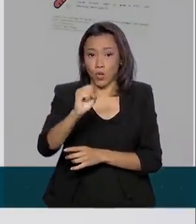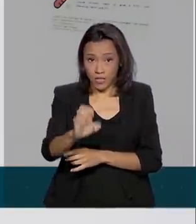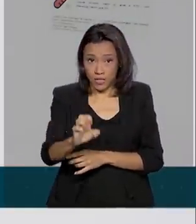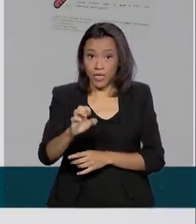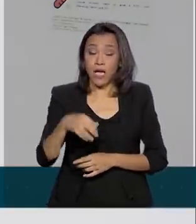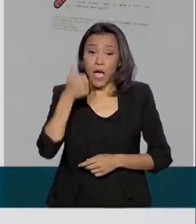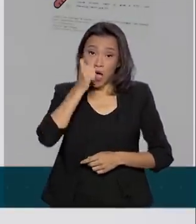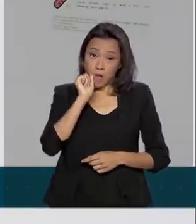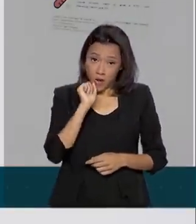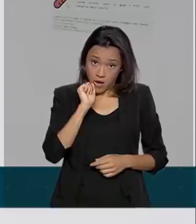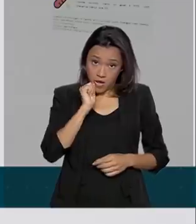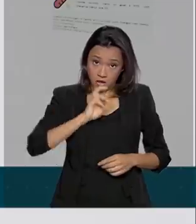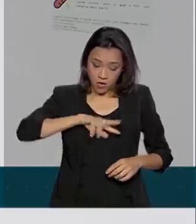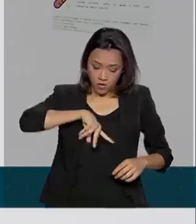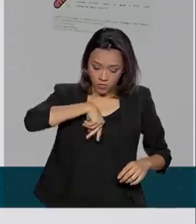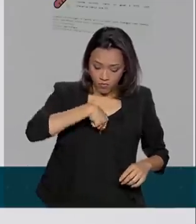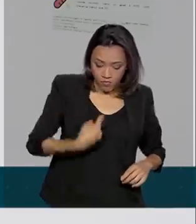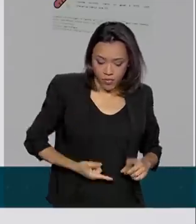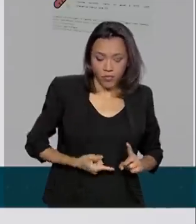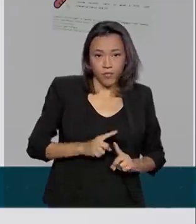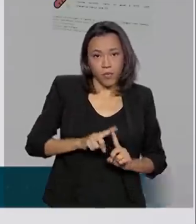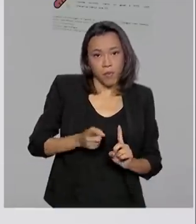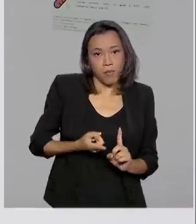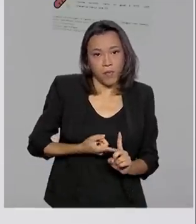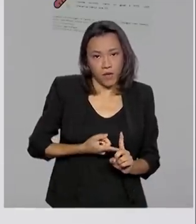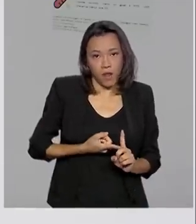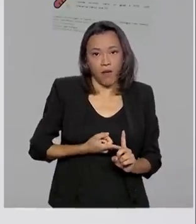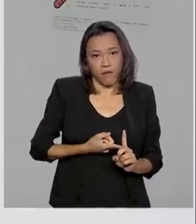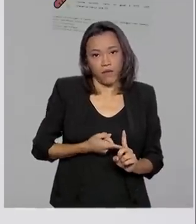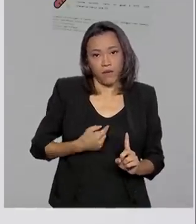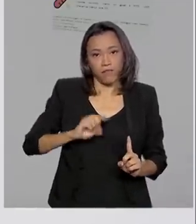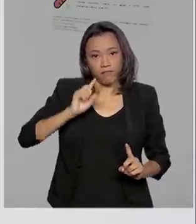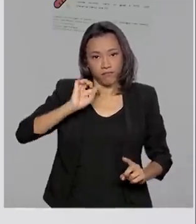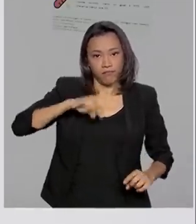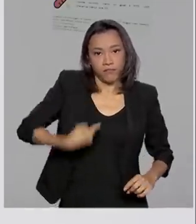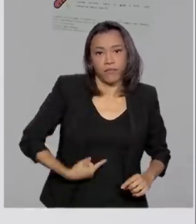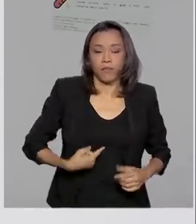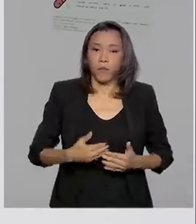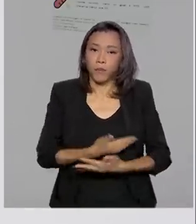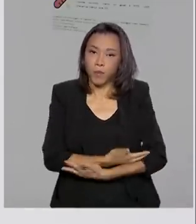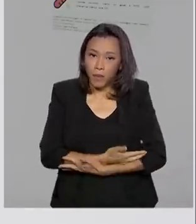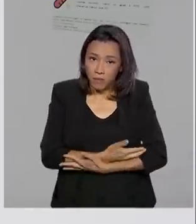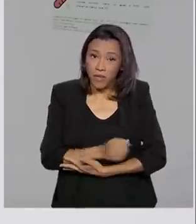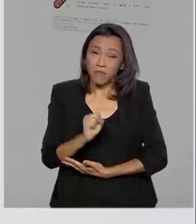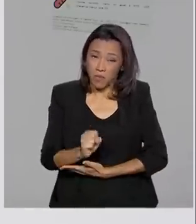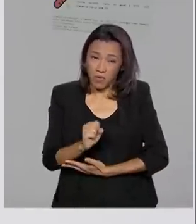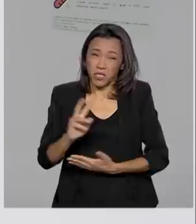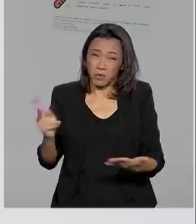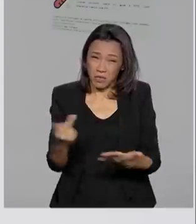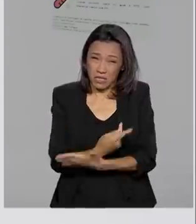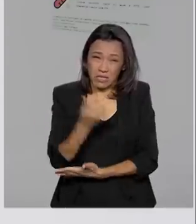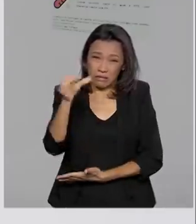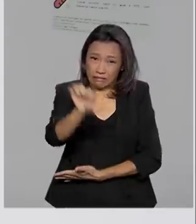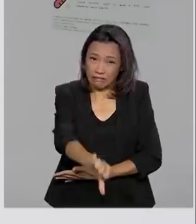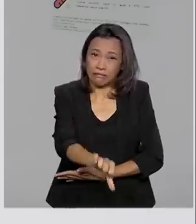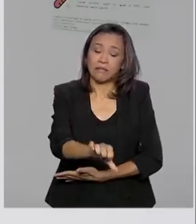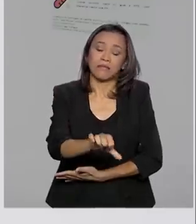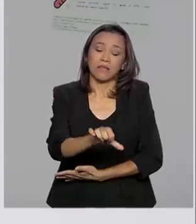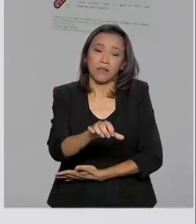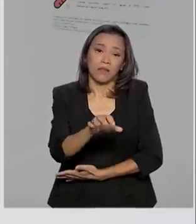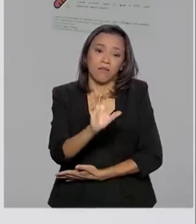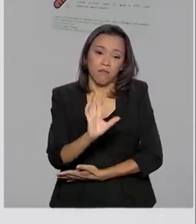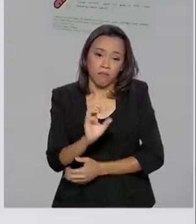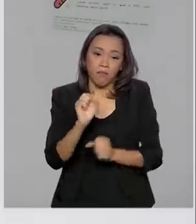mãe para o bebê e a gente pode ter sequelas graves, porque a gente pode ter a toxoplasmose com